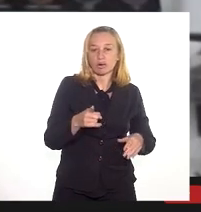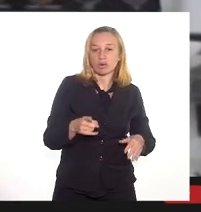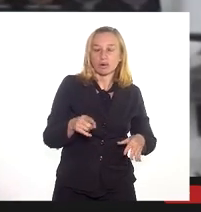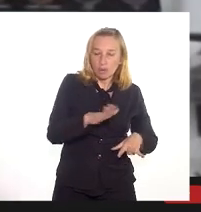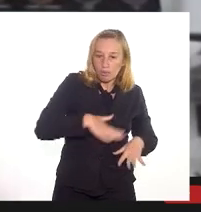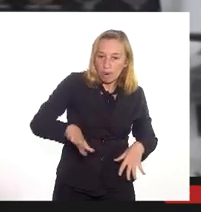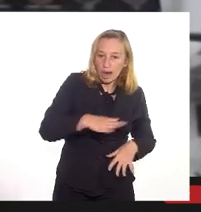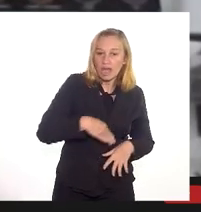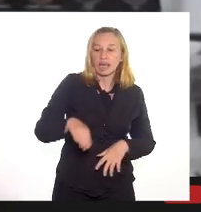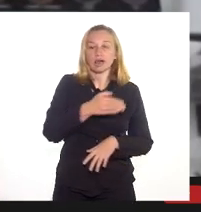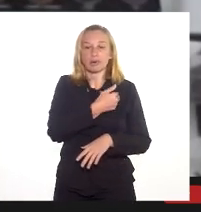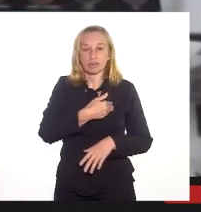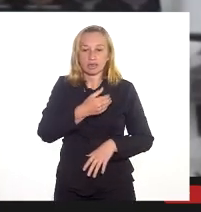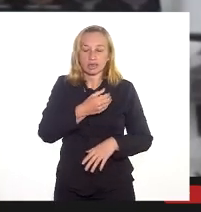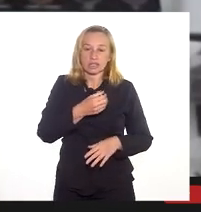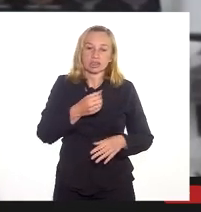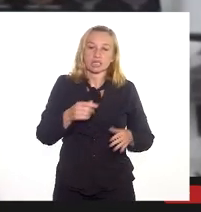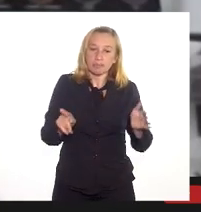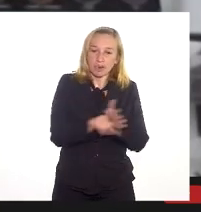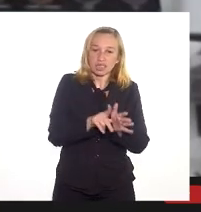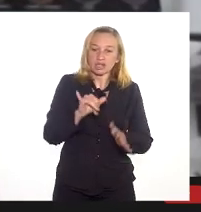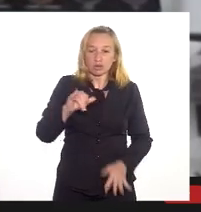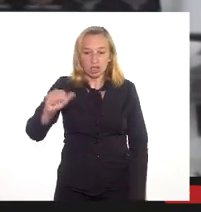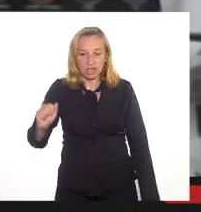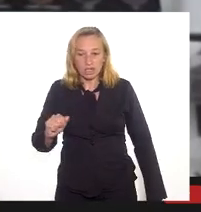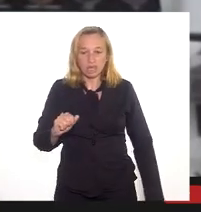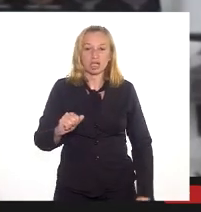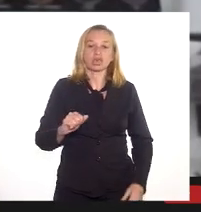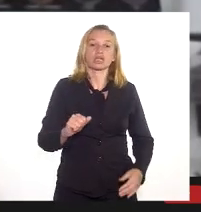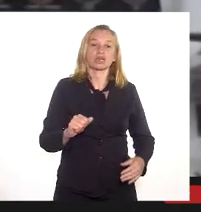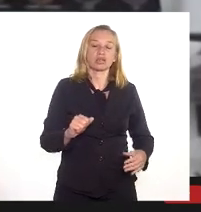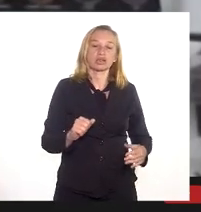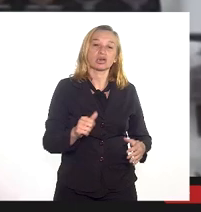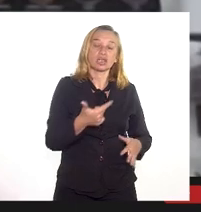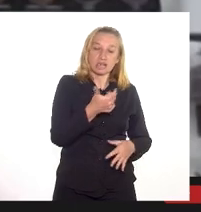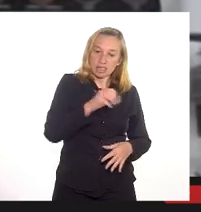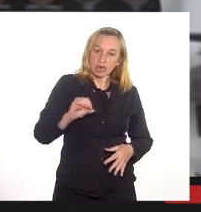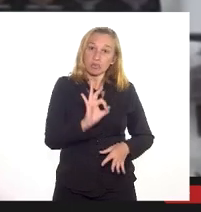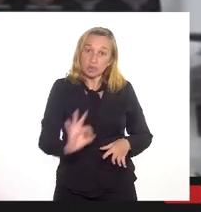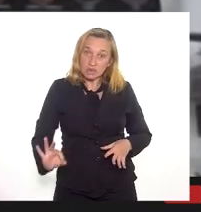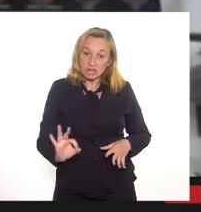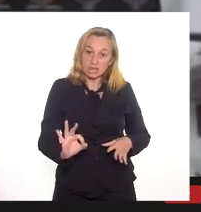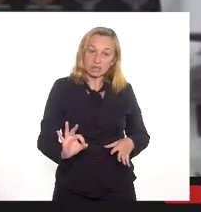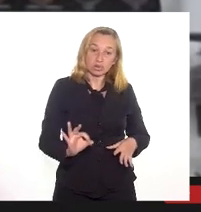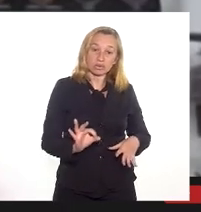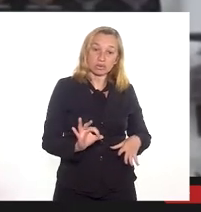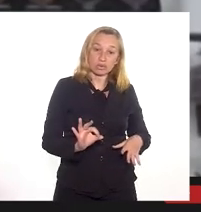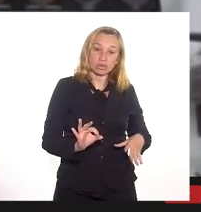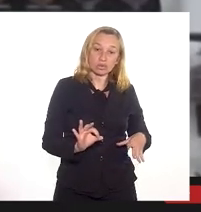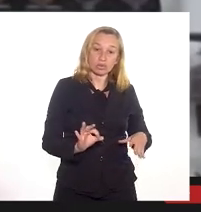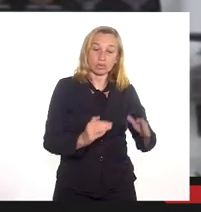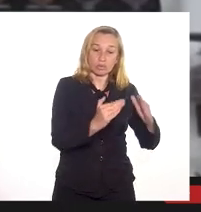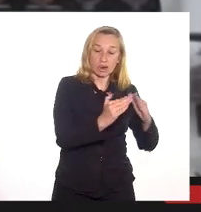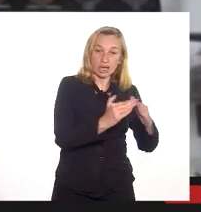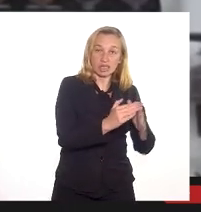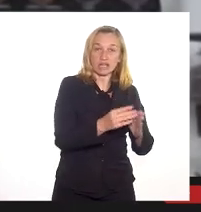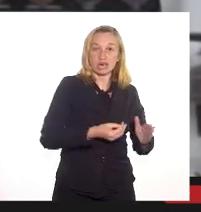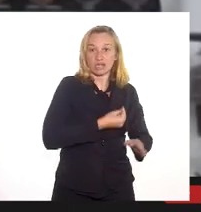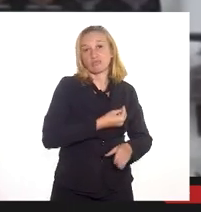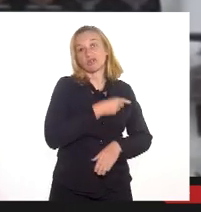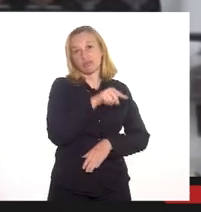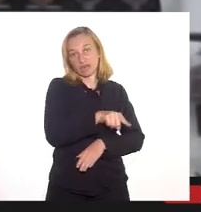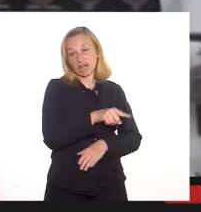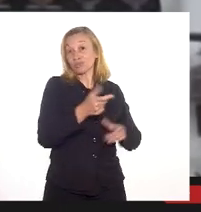foi 100% ocupada, 100% aterrada, 100% adensada e que agravou realmente para que toda essa